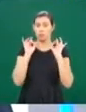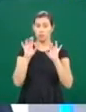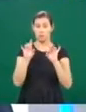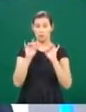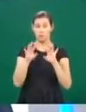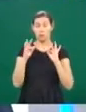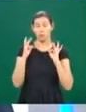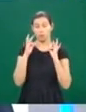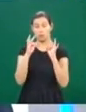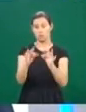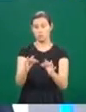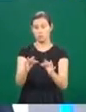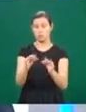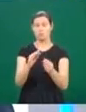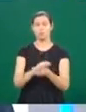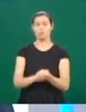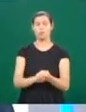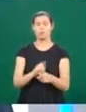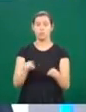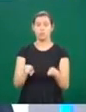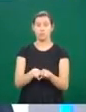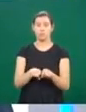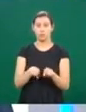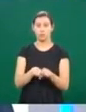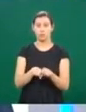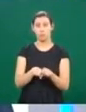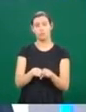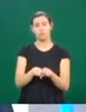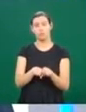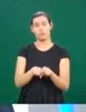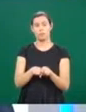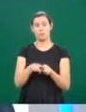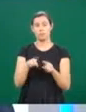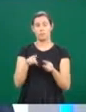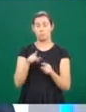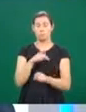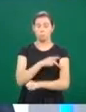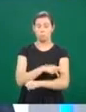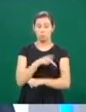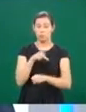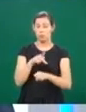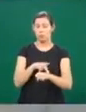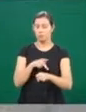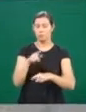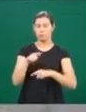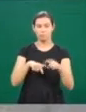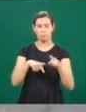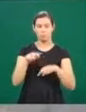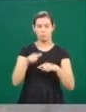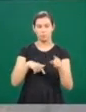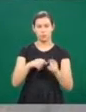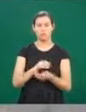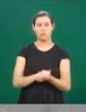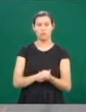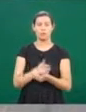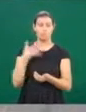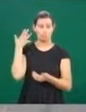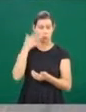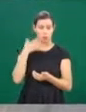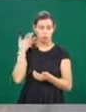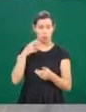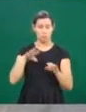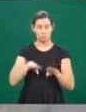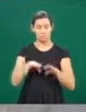oficinas pedagógicas, além de palestras, mesas redondas, então vai ser um seminário bem diversificado. O seminário ainda vai demorar um pouquinho, mas as